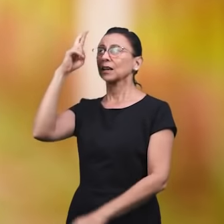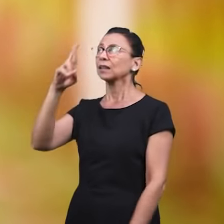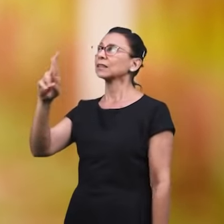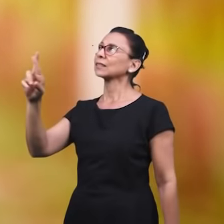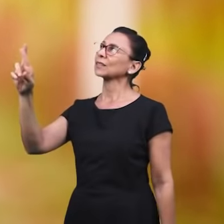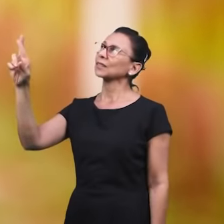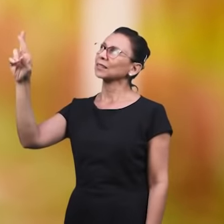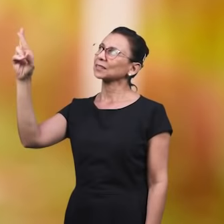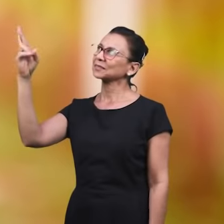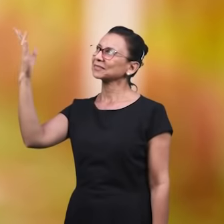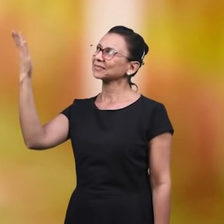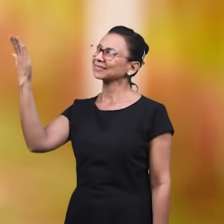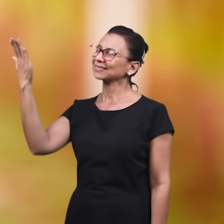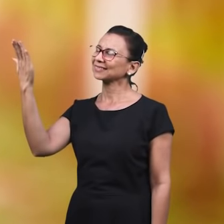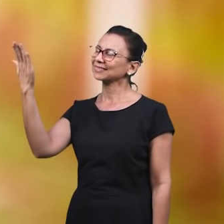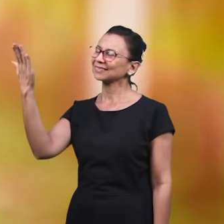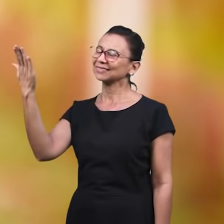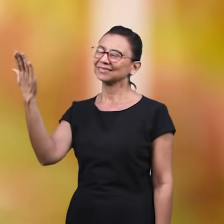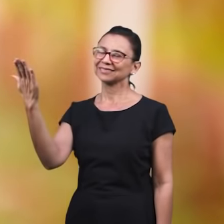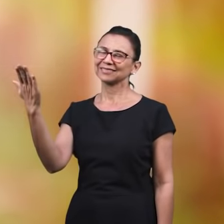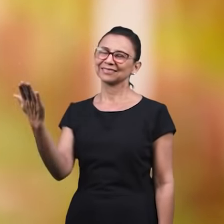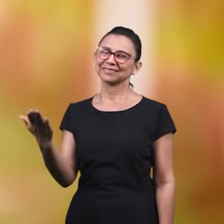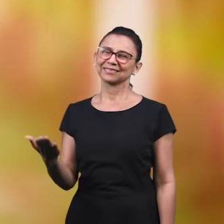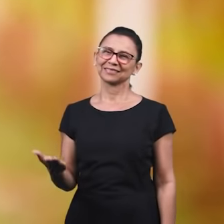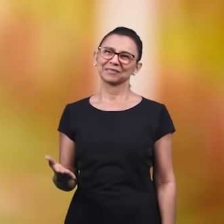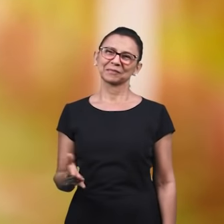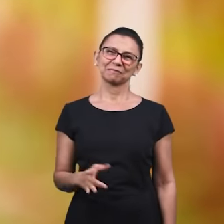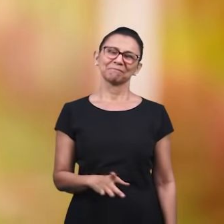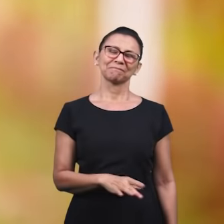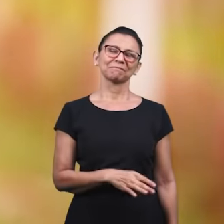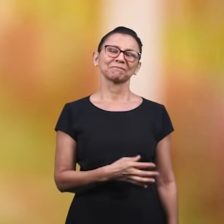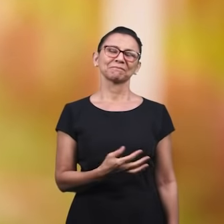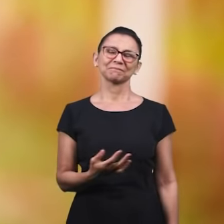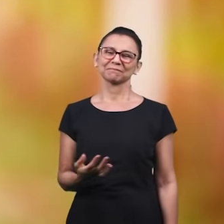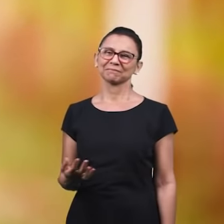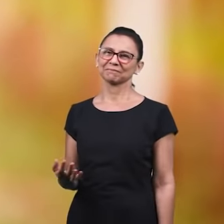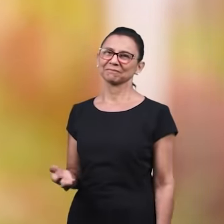Porra, porra, porra,